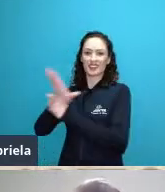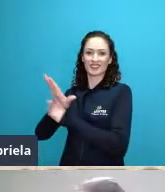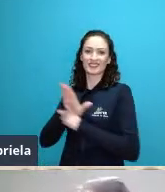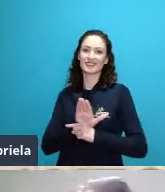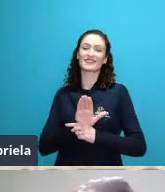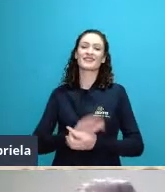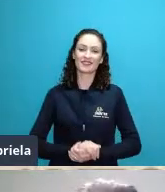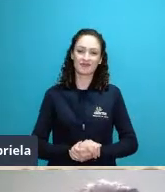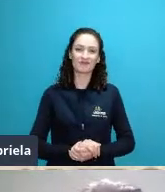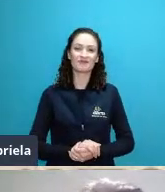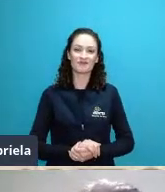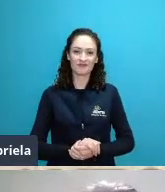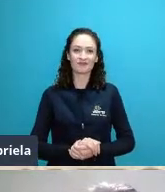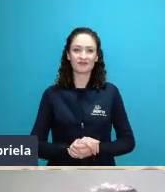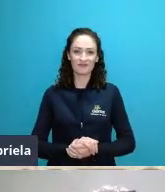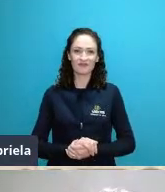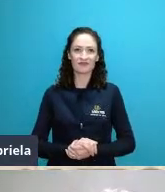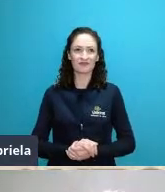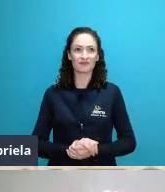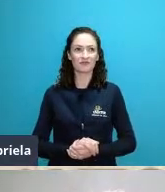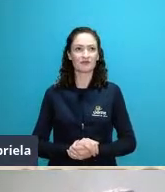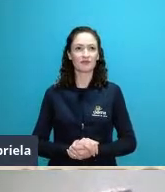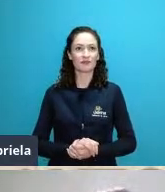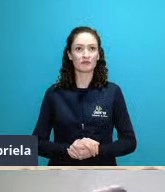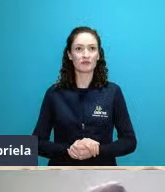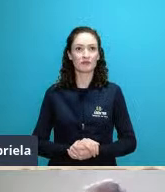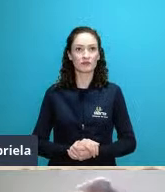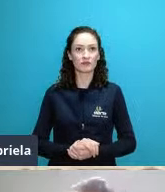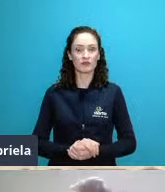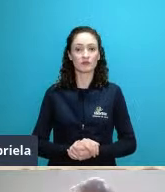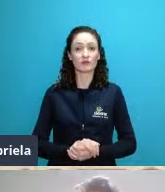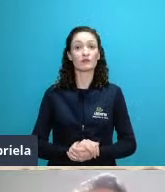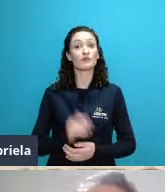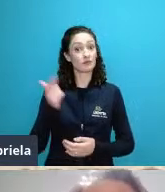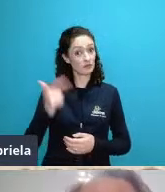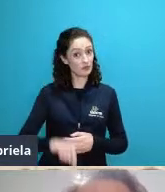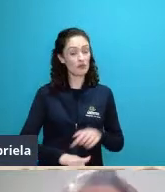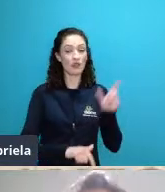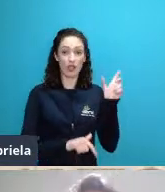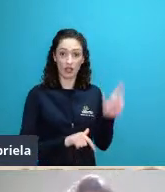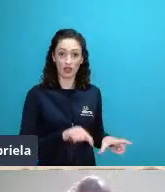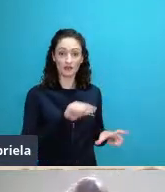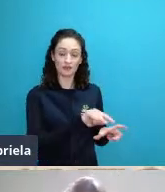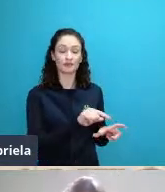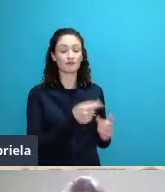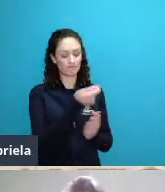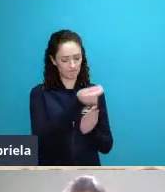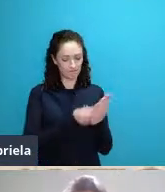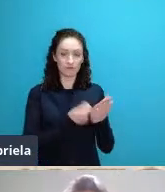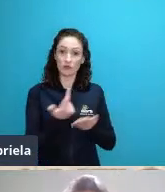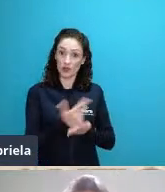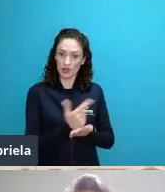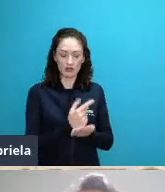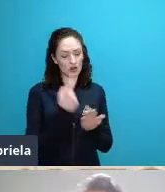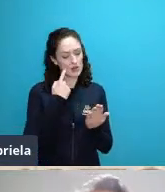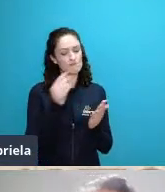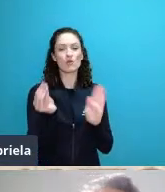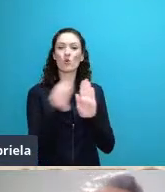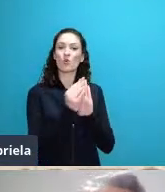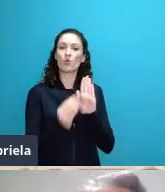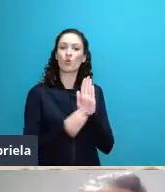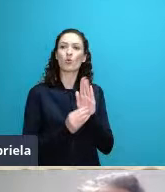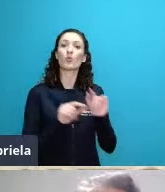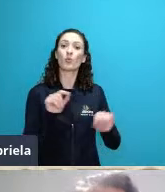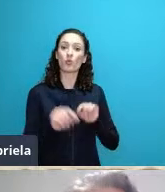e nesse livro também o Odum trouxe uma ideia muito importante sobre como